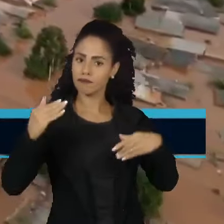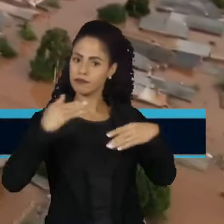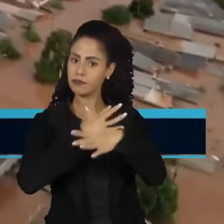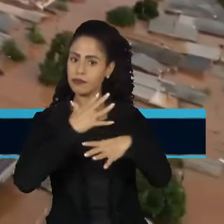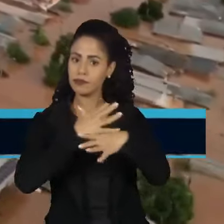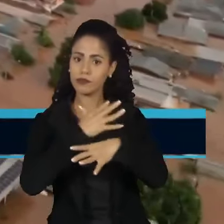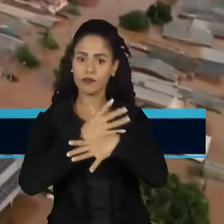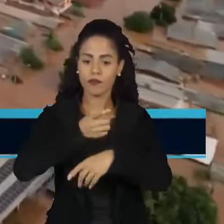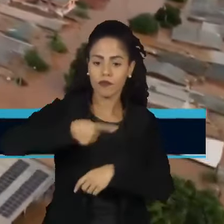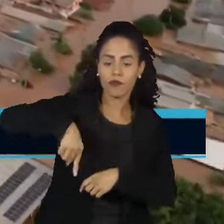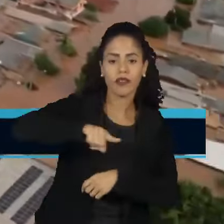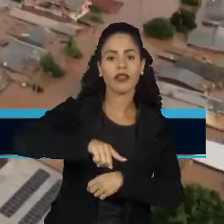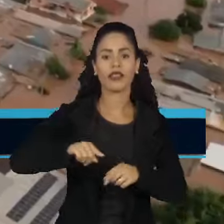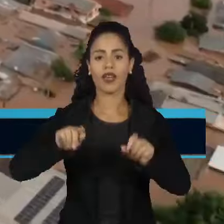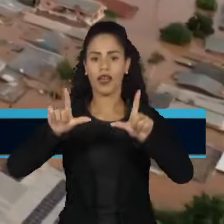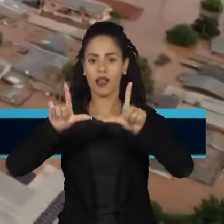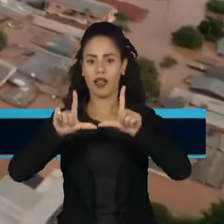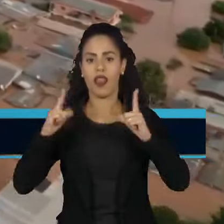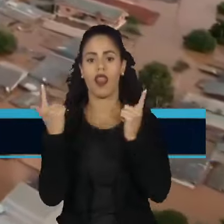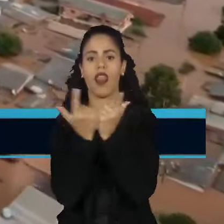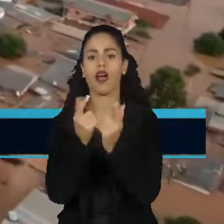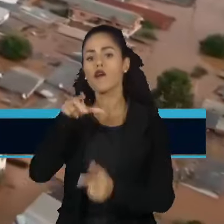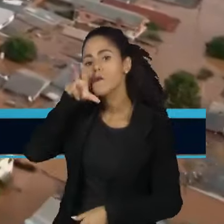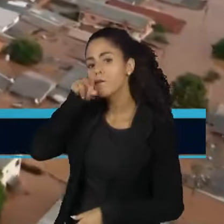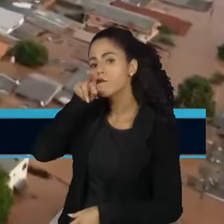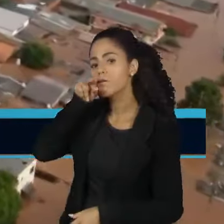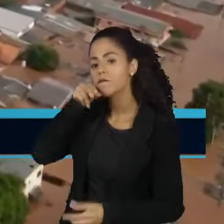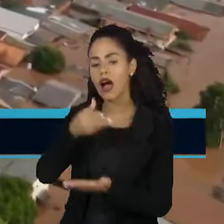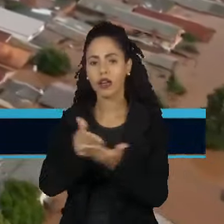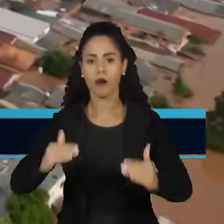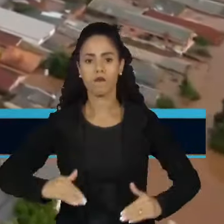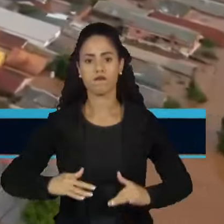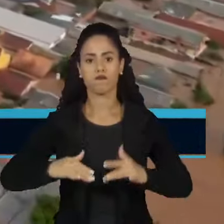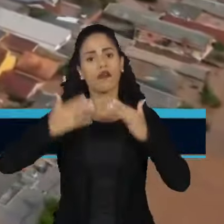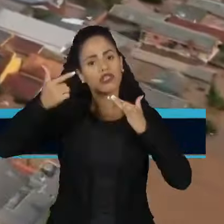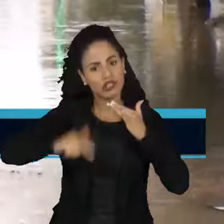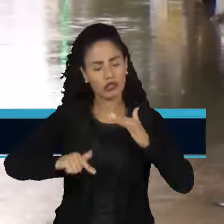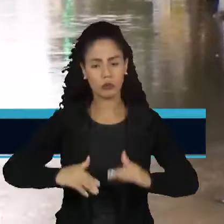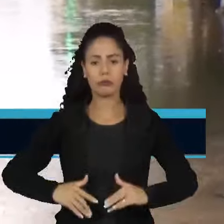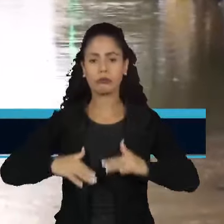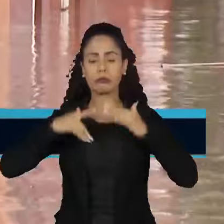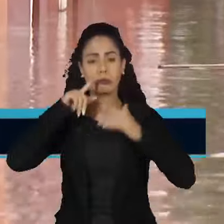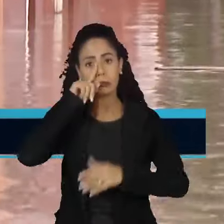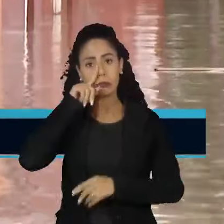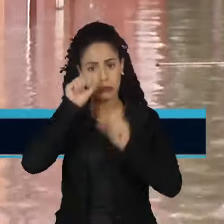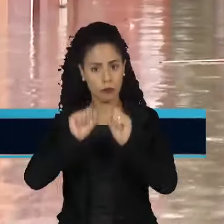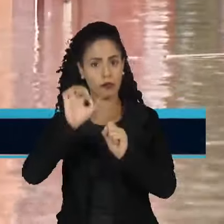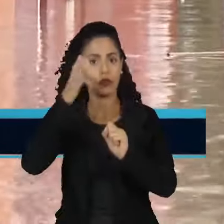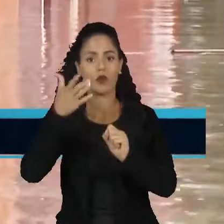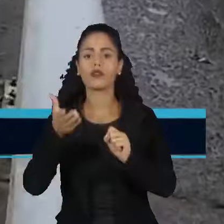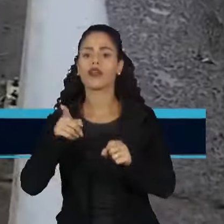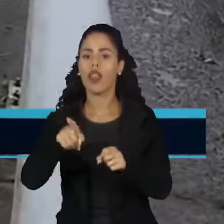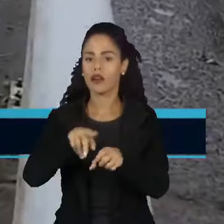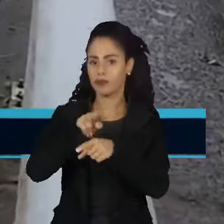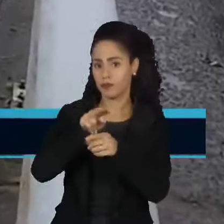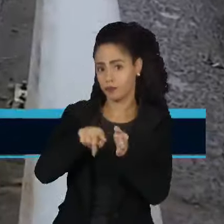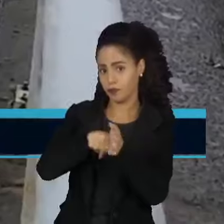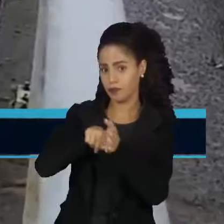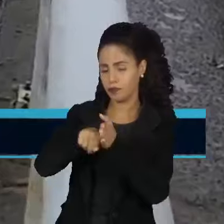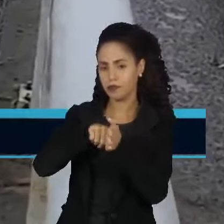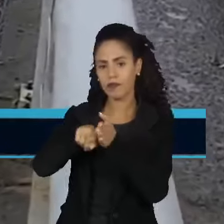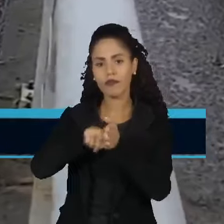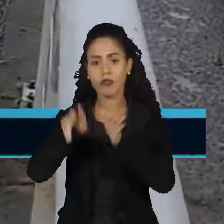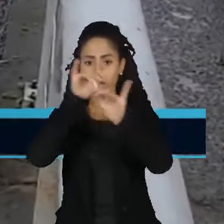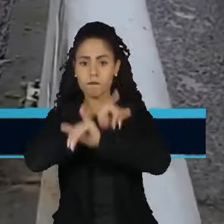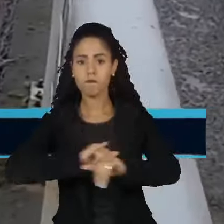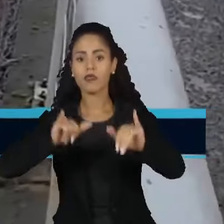ficam ao redor da Lagoa de Patos voltaram a correr risco muito alto de inundações, segundo o Centro Nacional de Monitoramento e